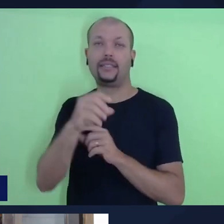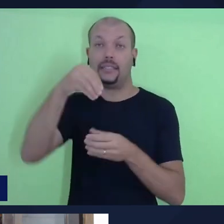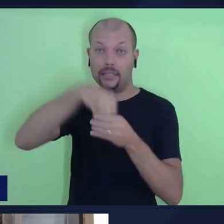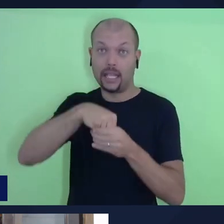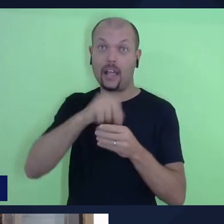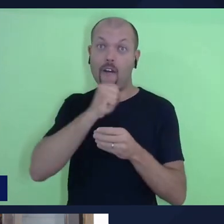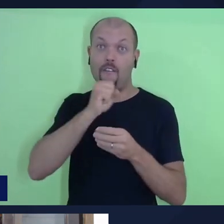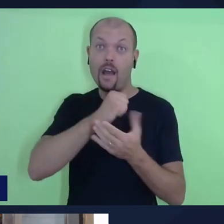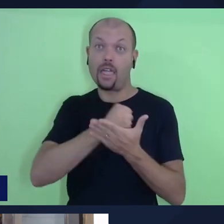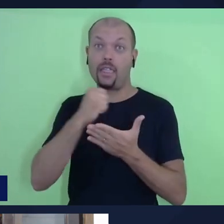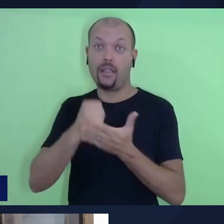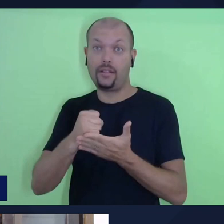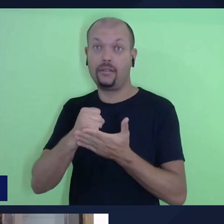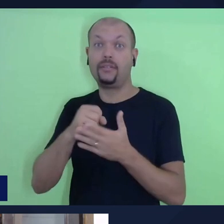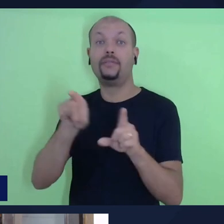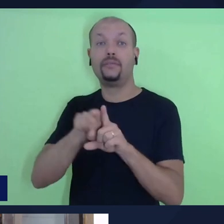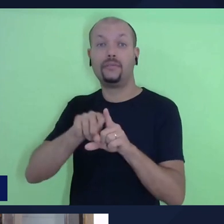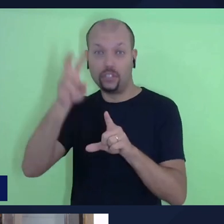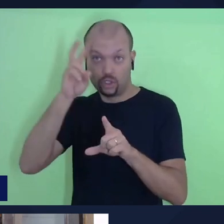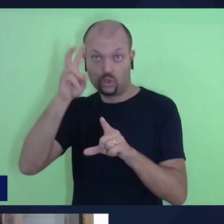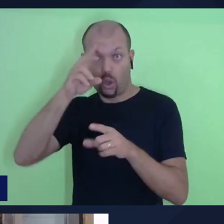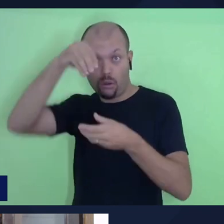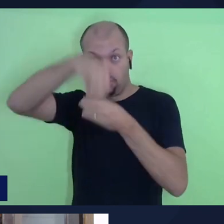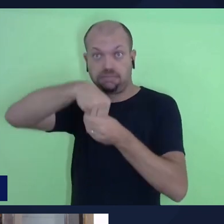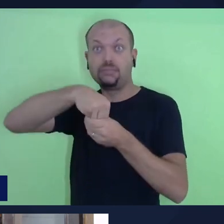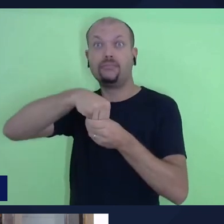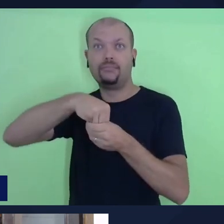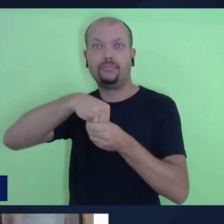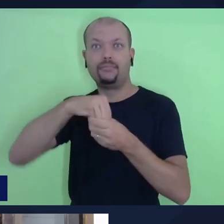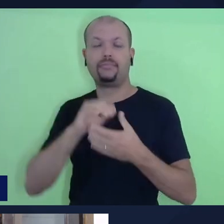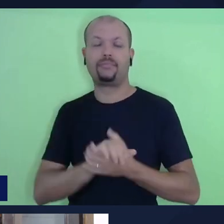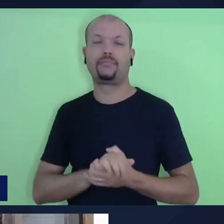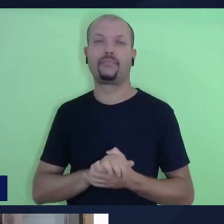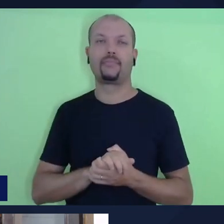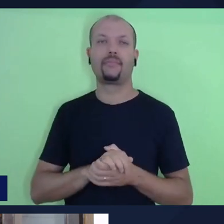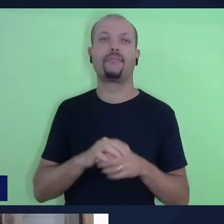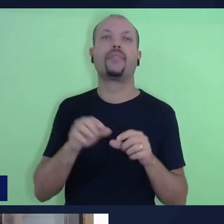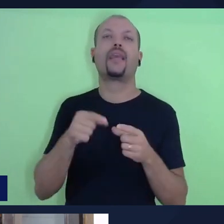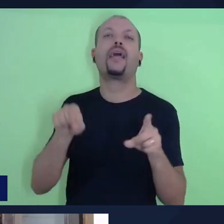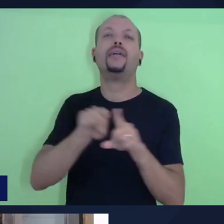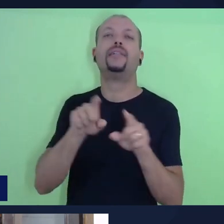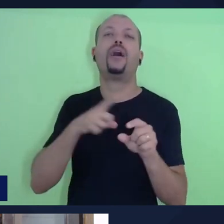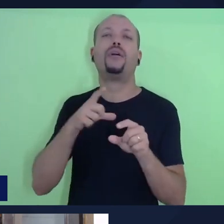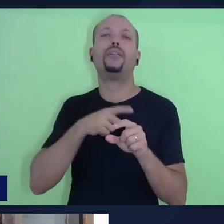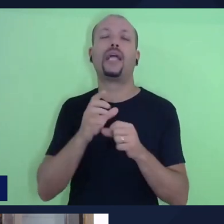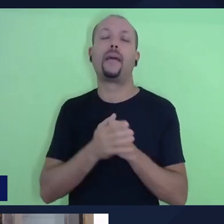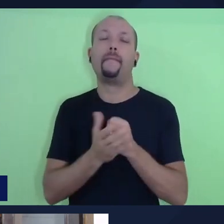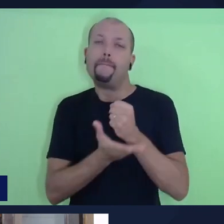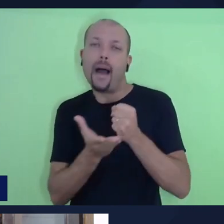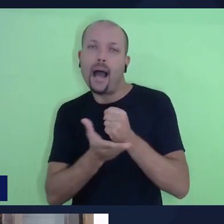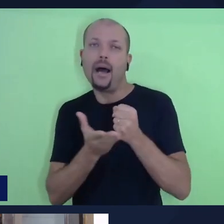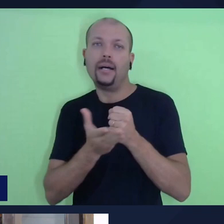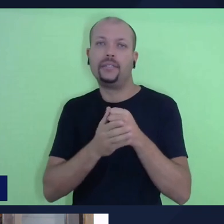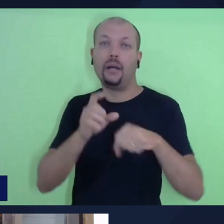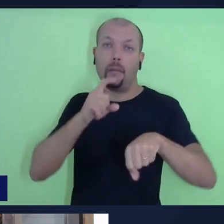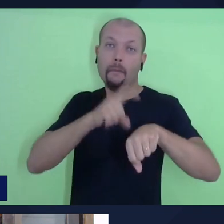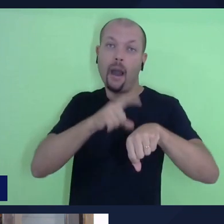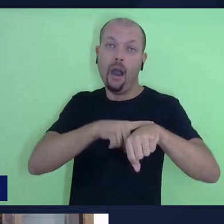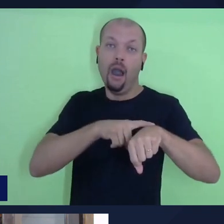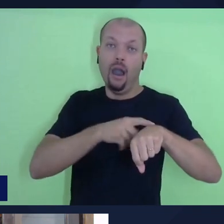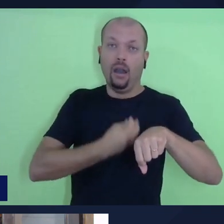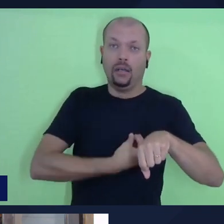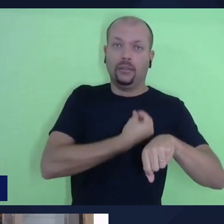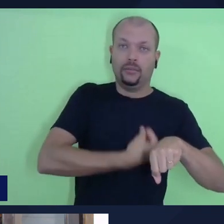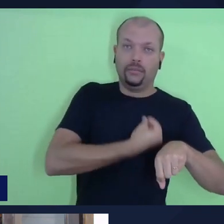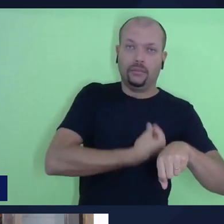histórias e elas, e através dessas histórias, tenta trazer alguns princípios para o momento presente, alguns